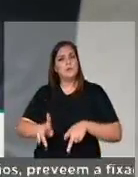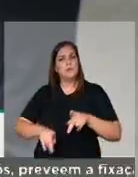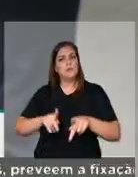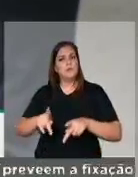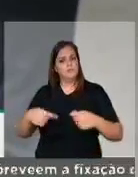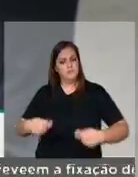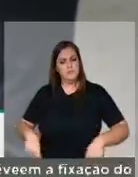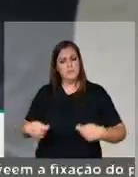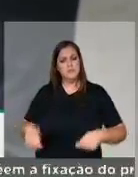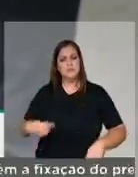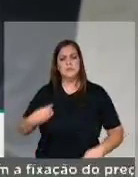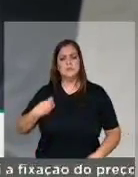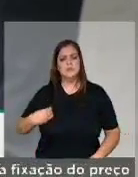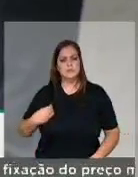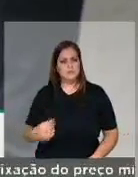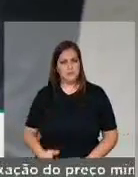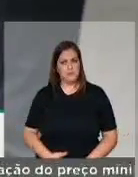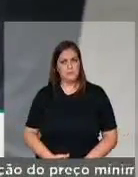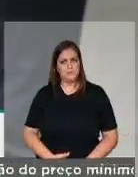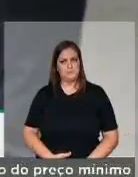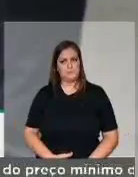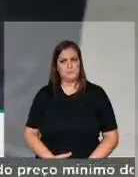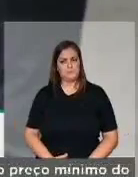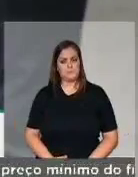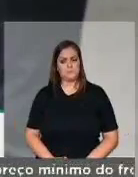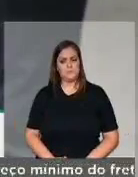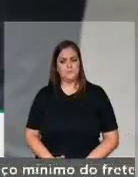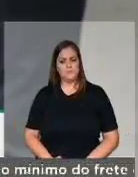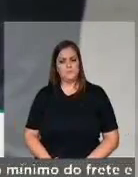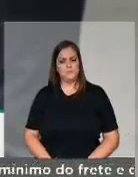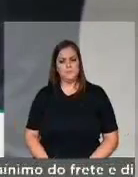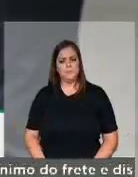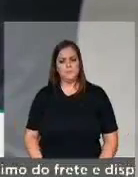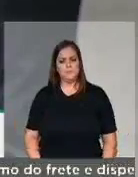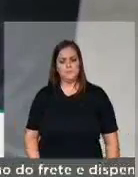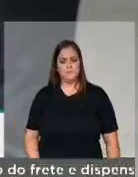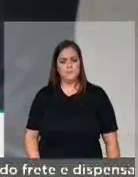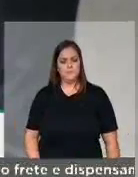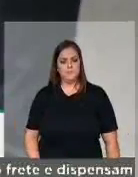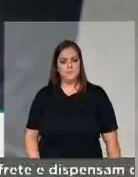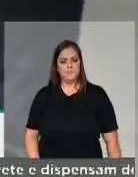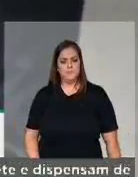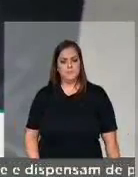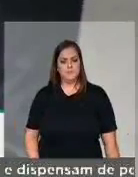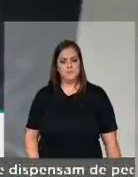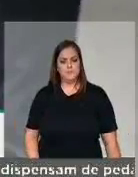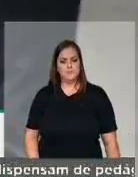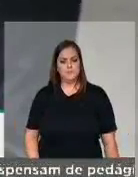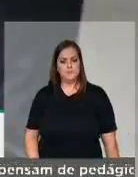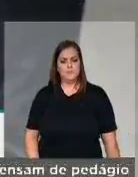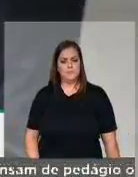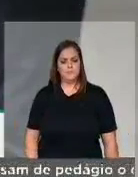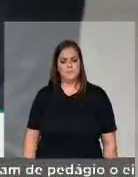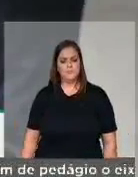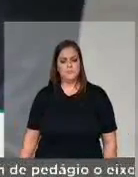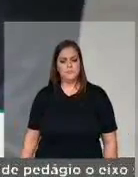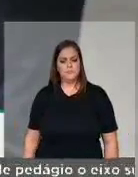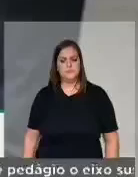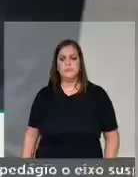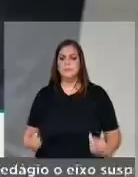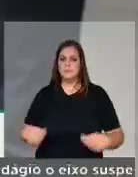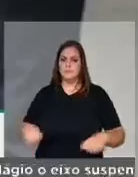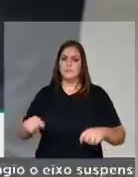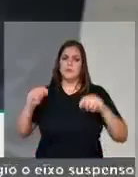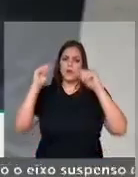necessário na vida de cada um de nós. Então, esse é apenas um ponto a ser, a ter a